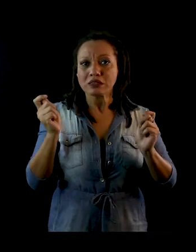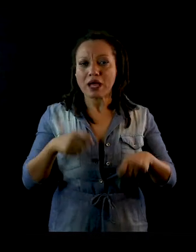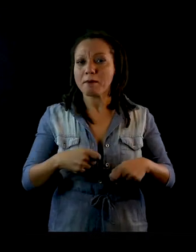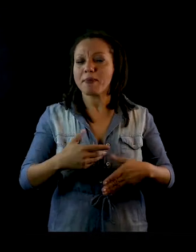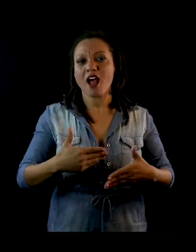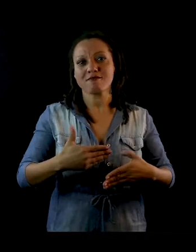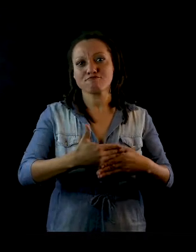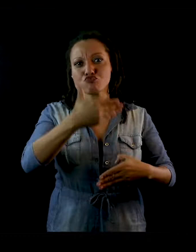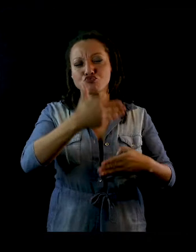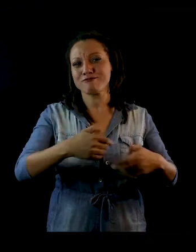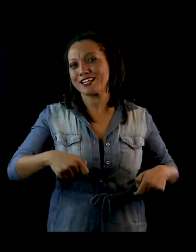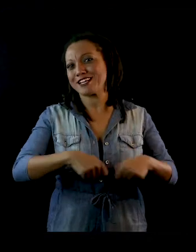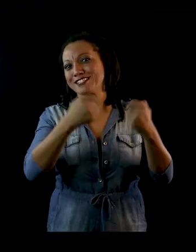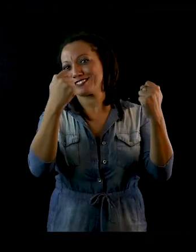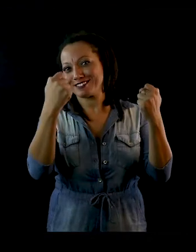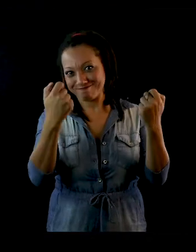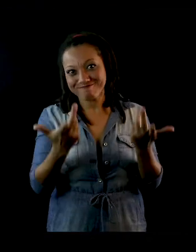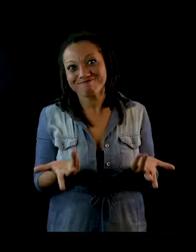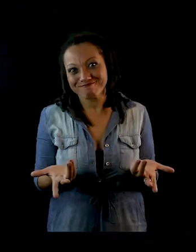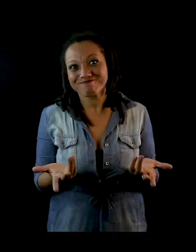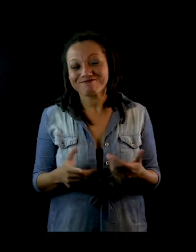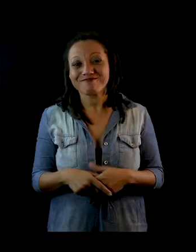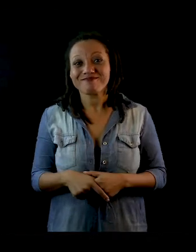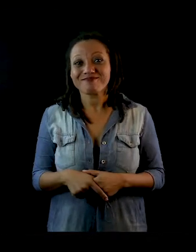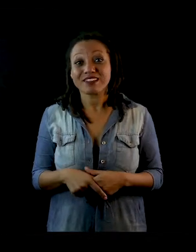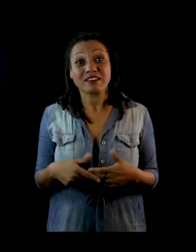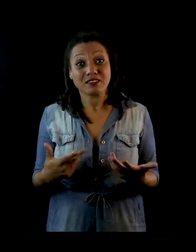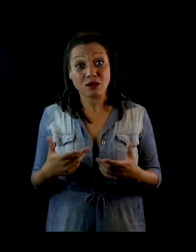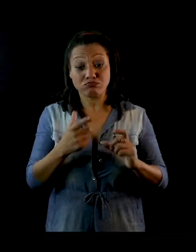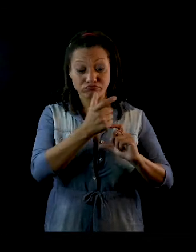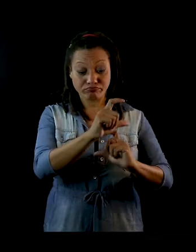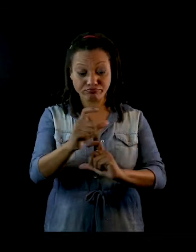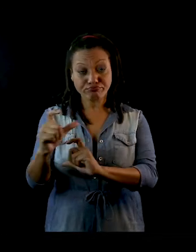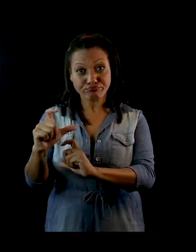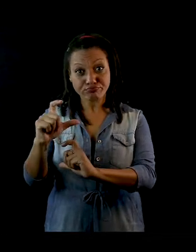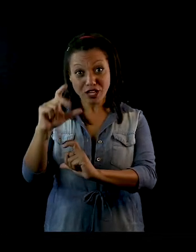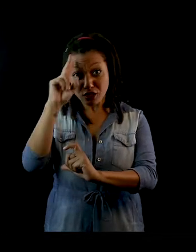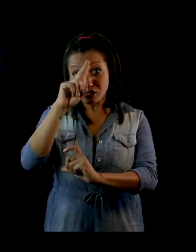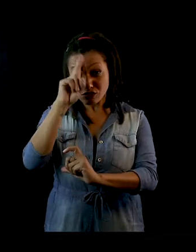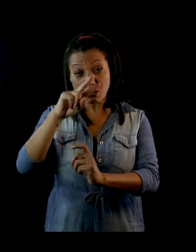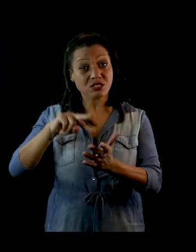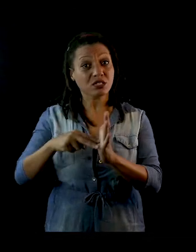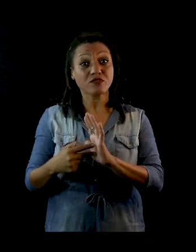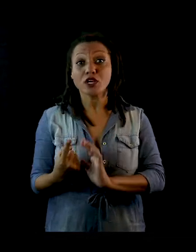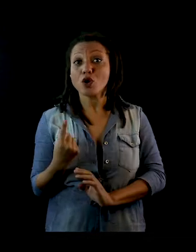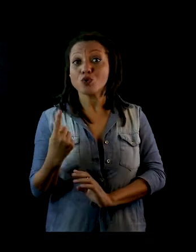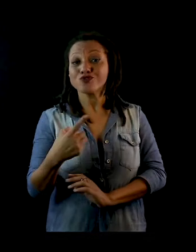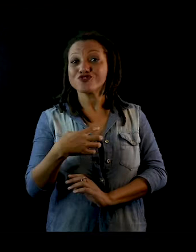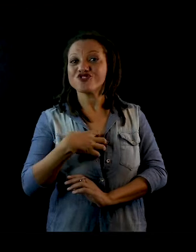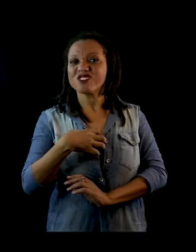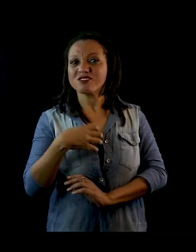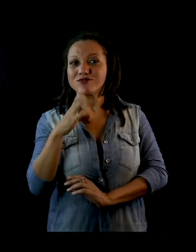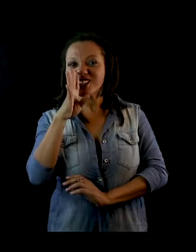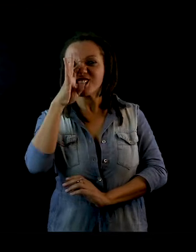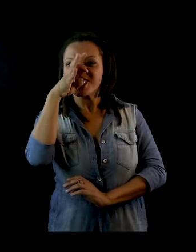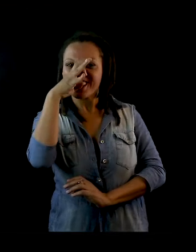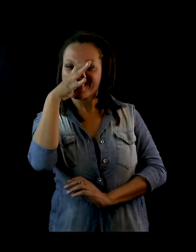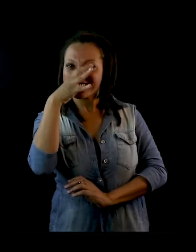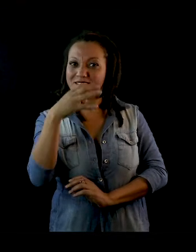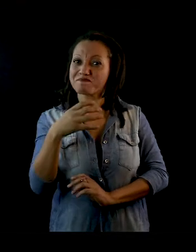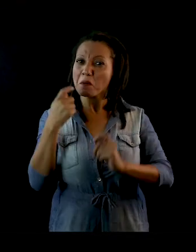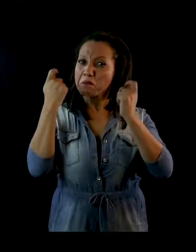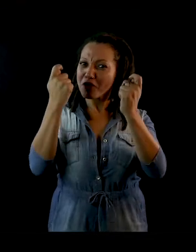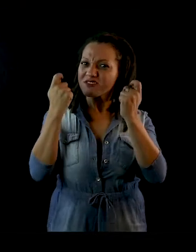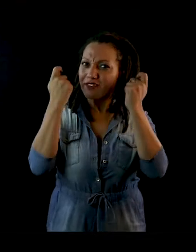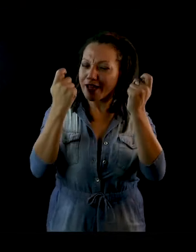pode derrubar um muro. Então, a história em quadrinhos, ela é uma forma de resistência, uma forma de protesto, e